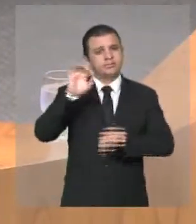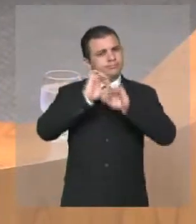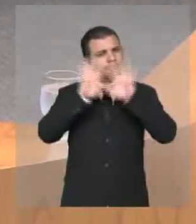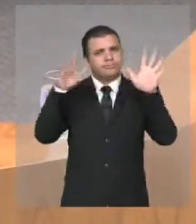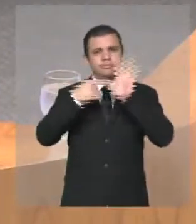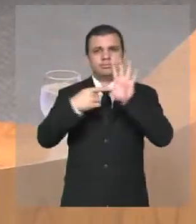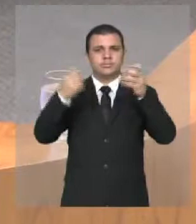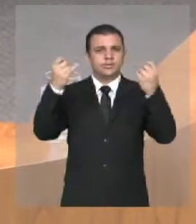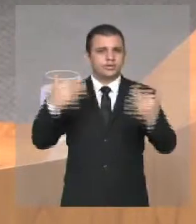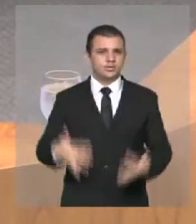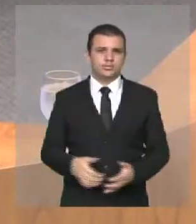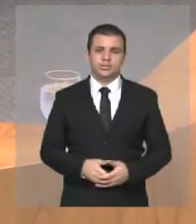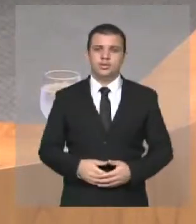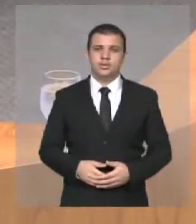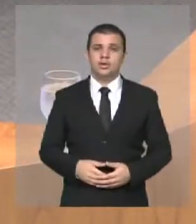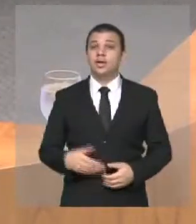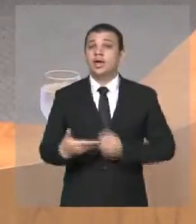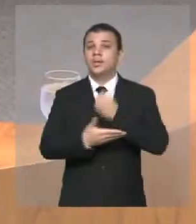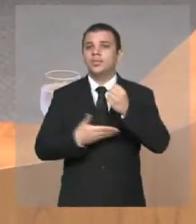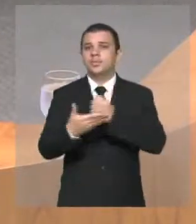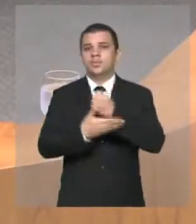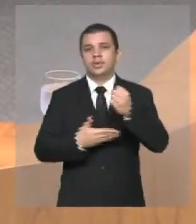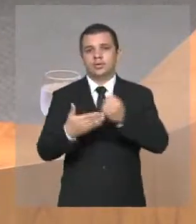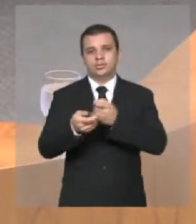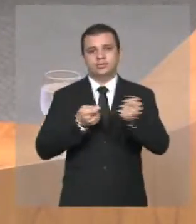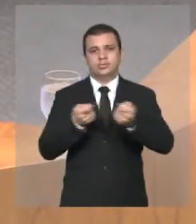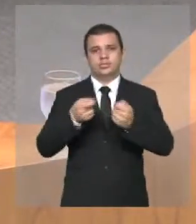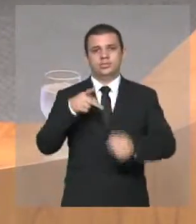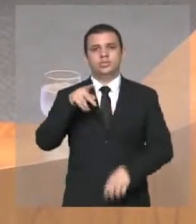Os princípios que norteiam a administração pública,